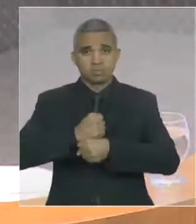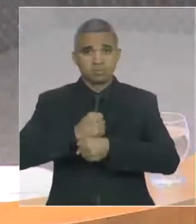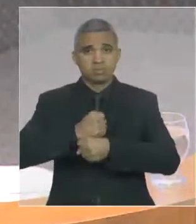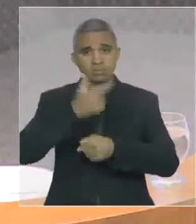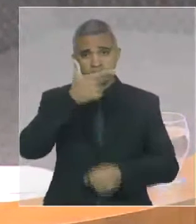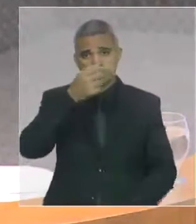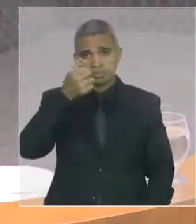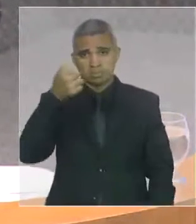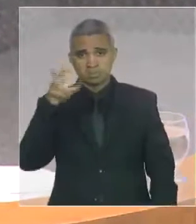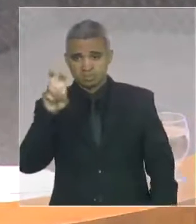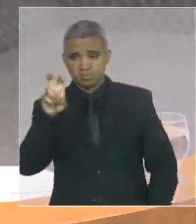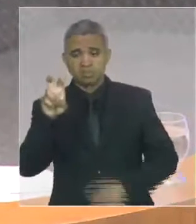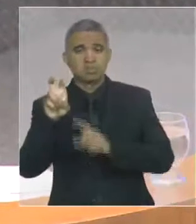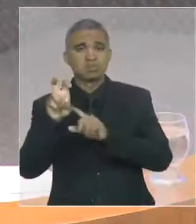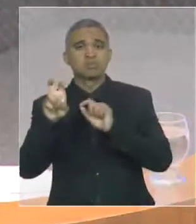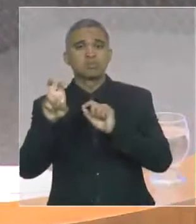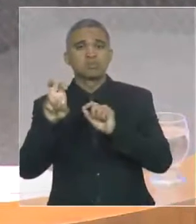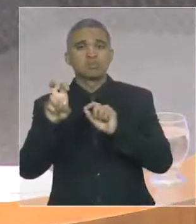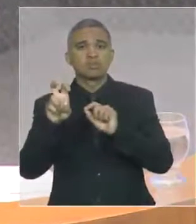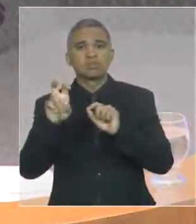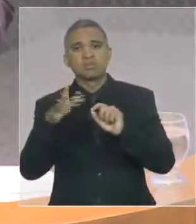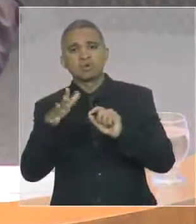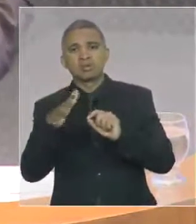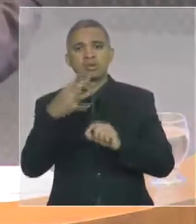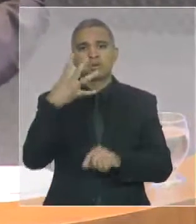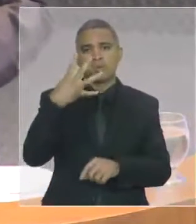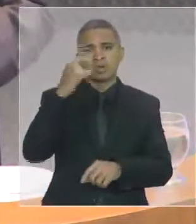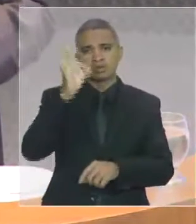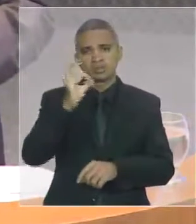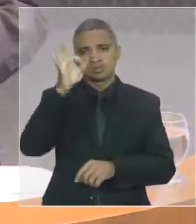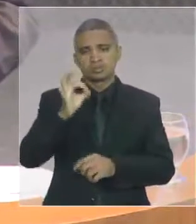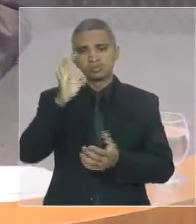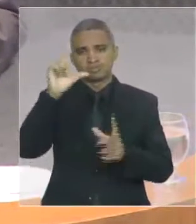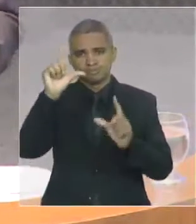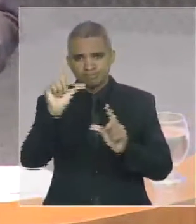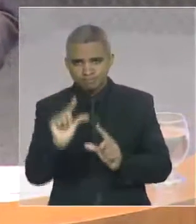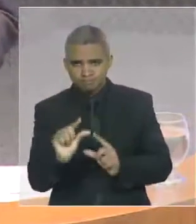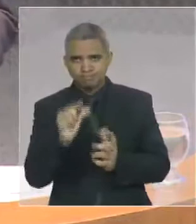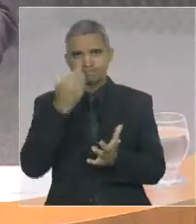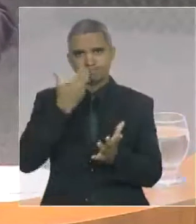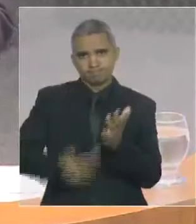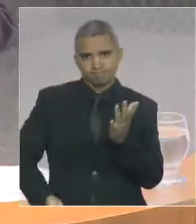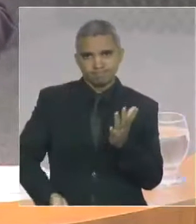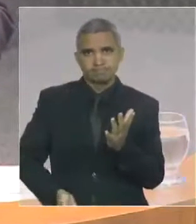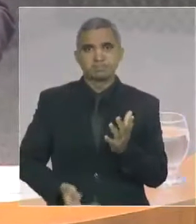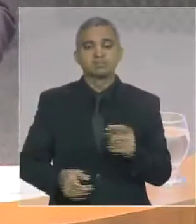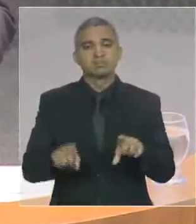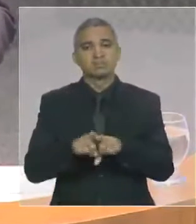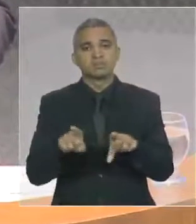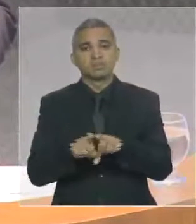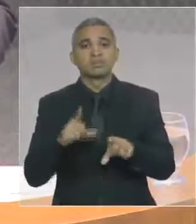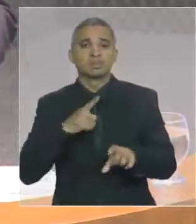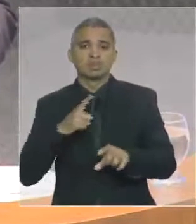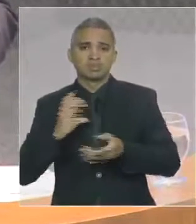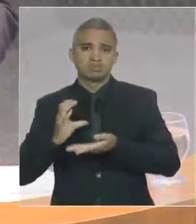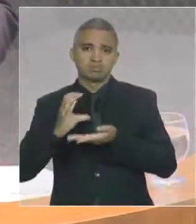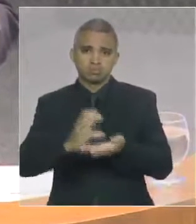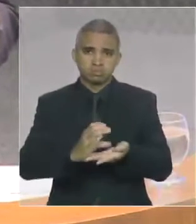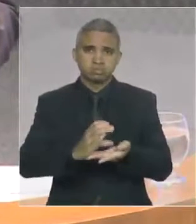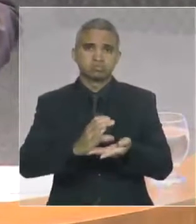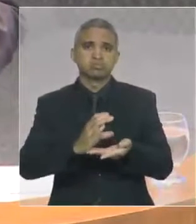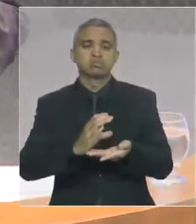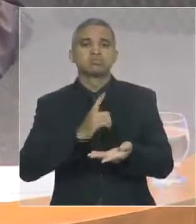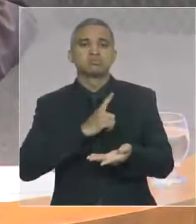real do produto interno bruto próximo a 4%. Houve uma queda de investimentos públicos e privados em todo o Brasil,